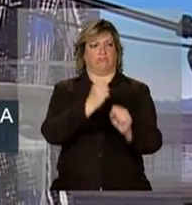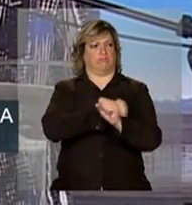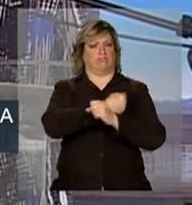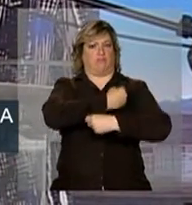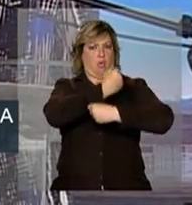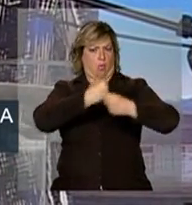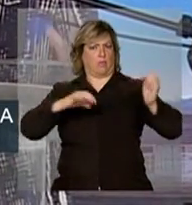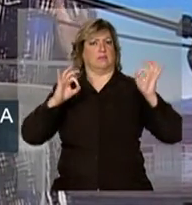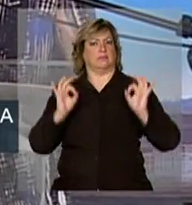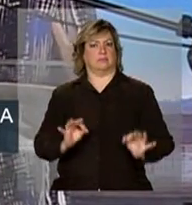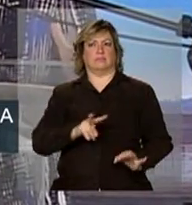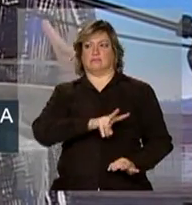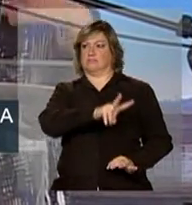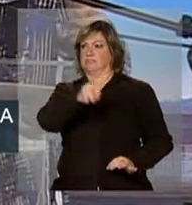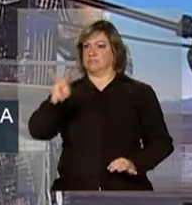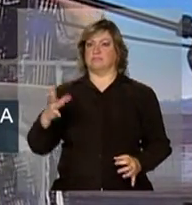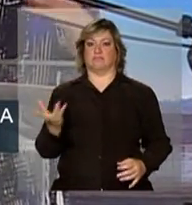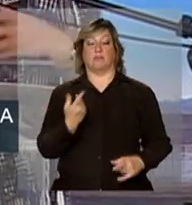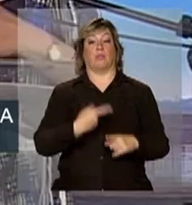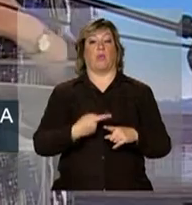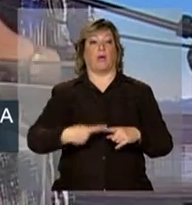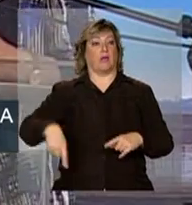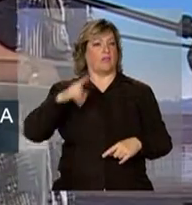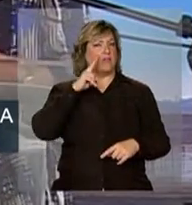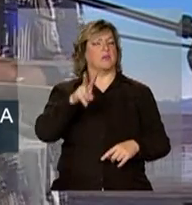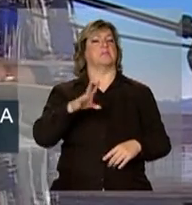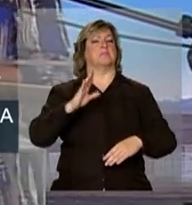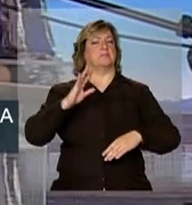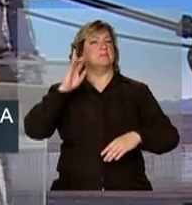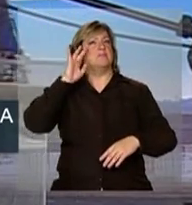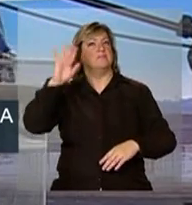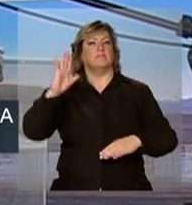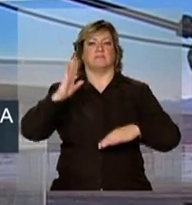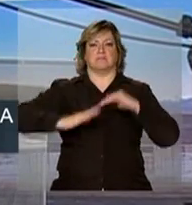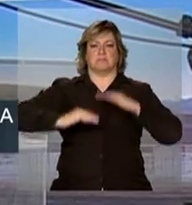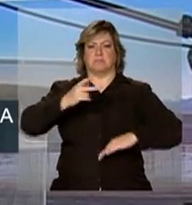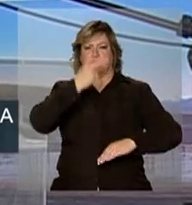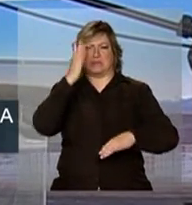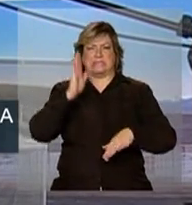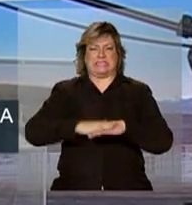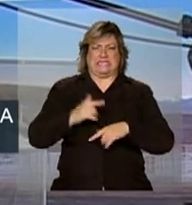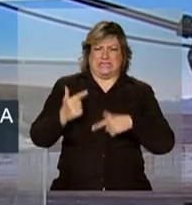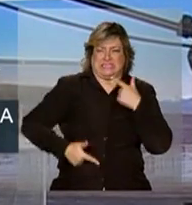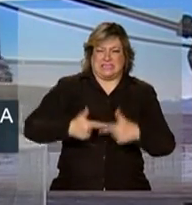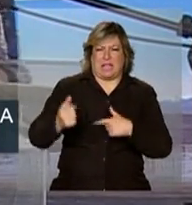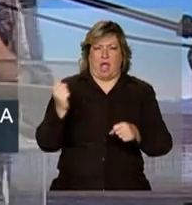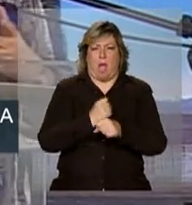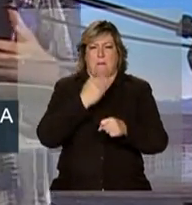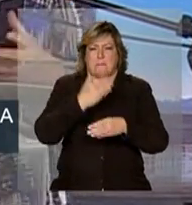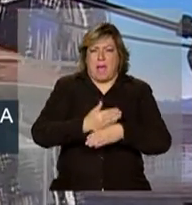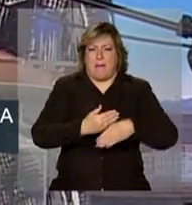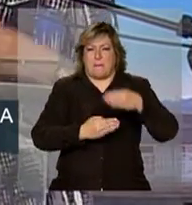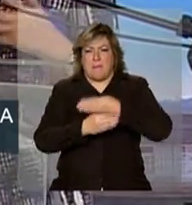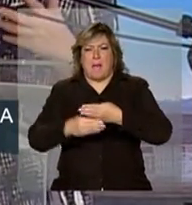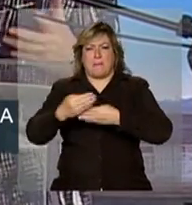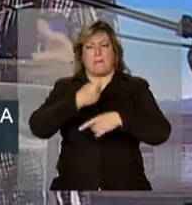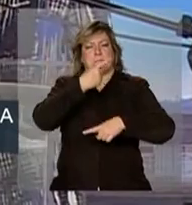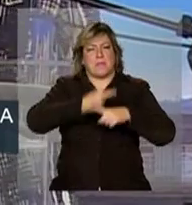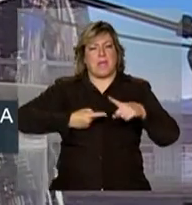nela está expressa o trabalho de milhões de trabalhadores brasileiros. Apesar dela ser